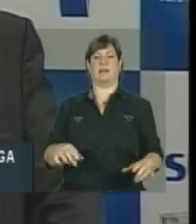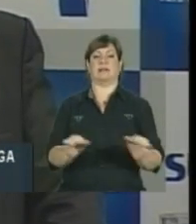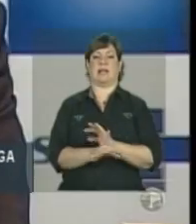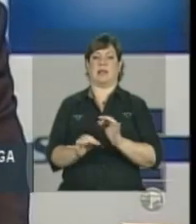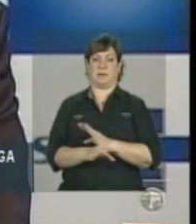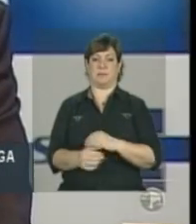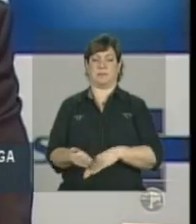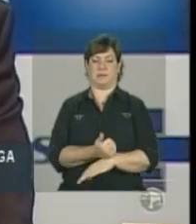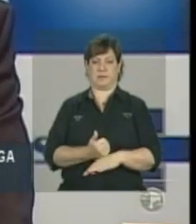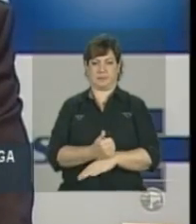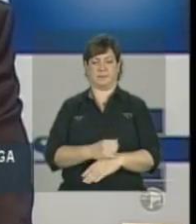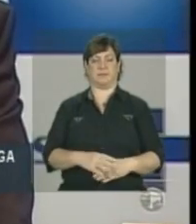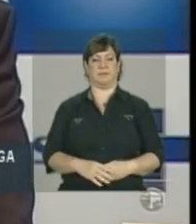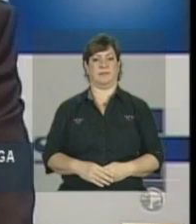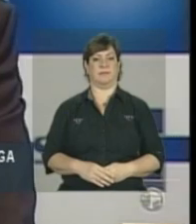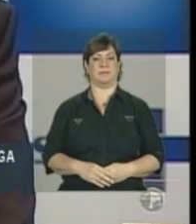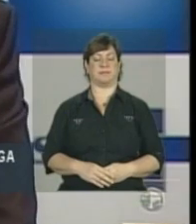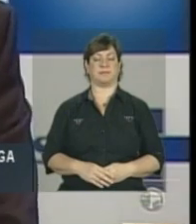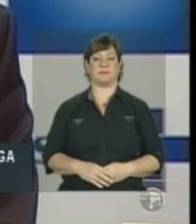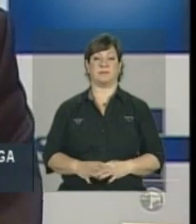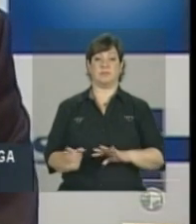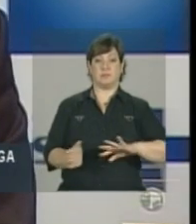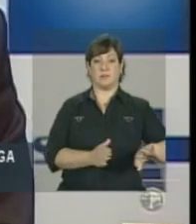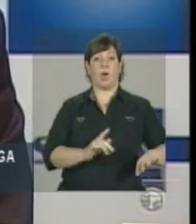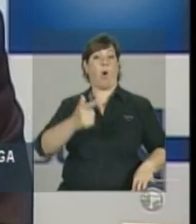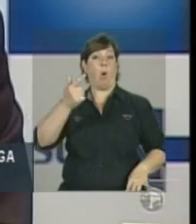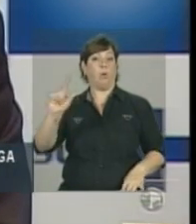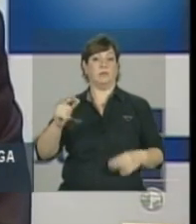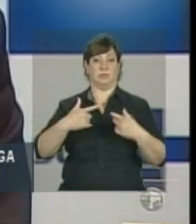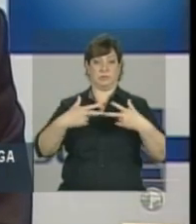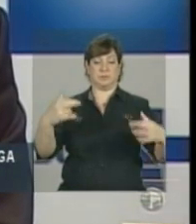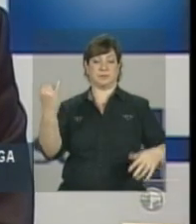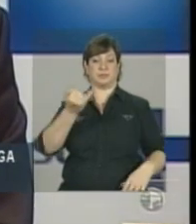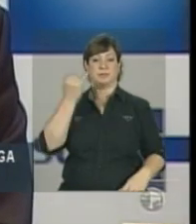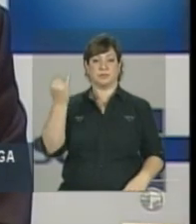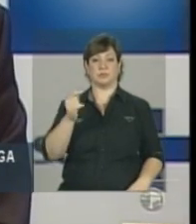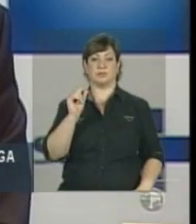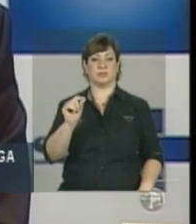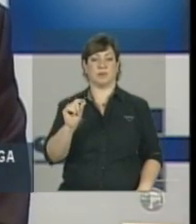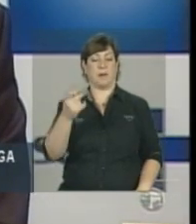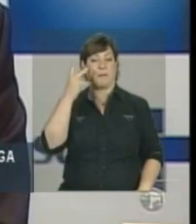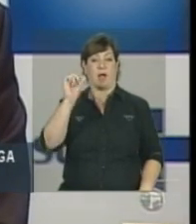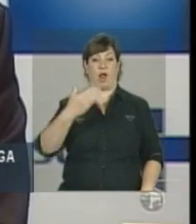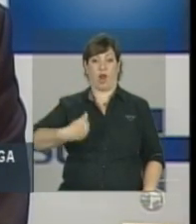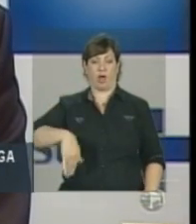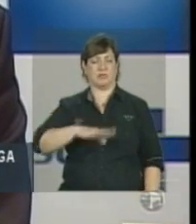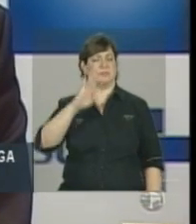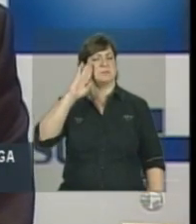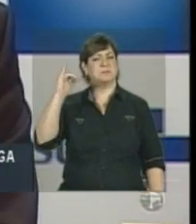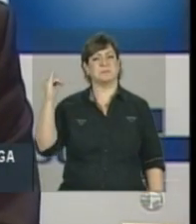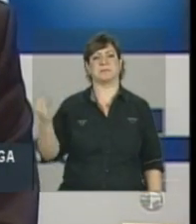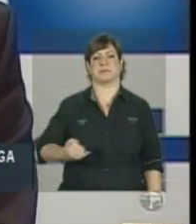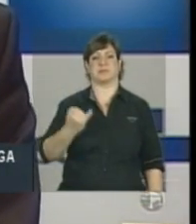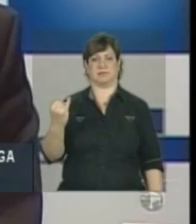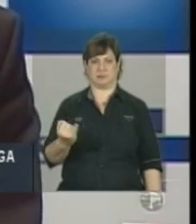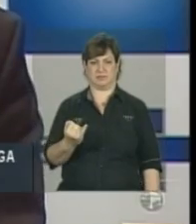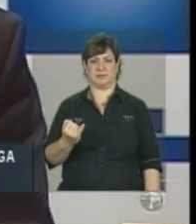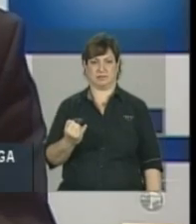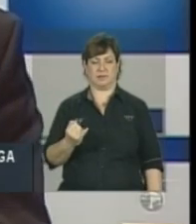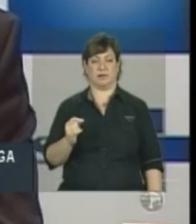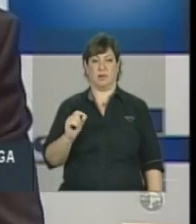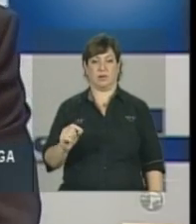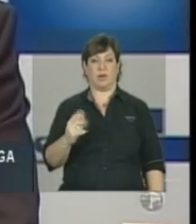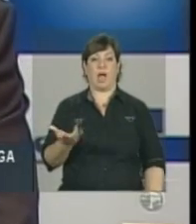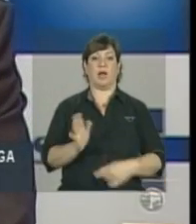tratamento. Uma outra ação importante que é, para nós, é fundamental, que é para